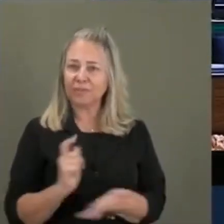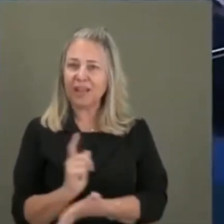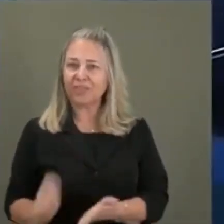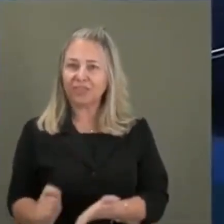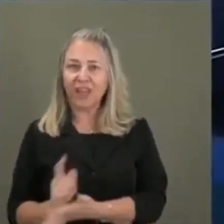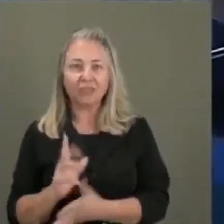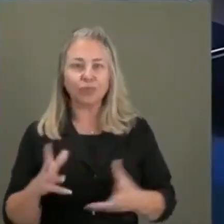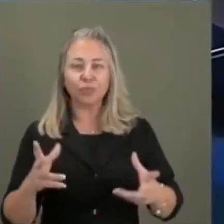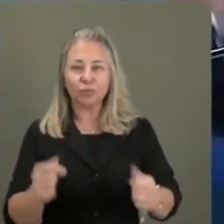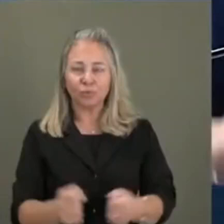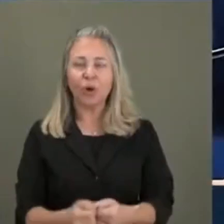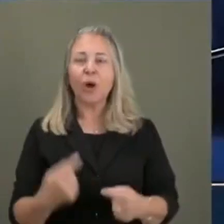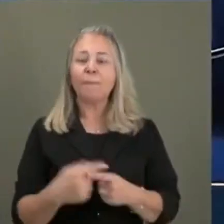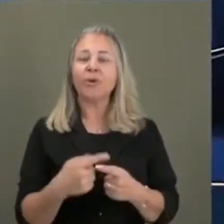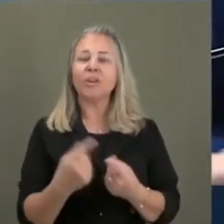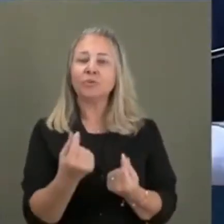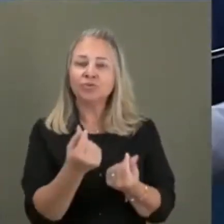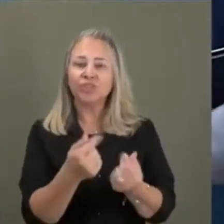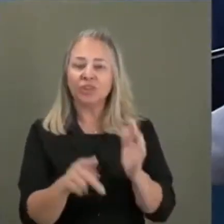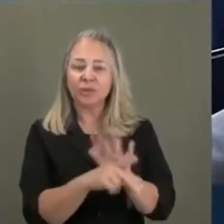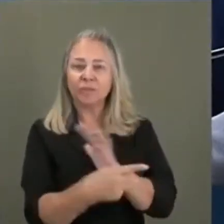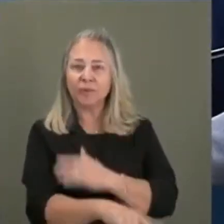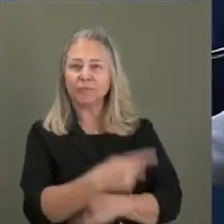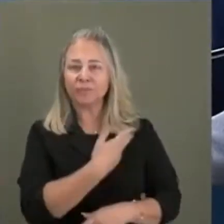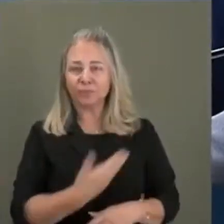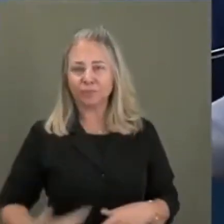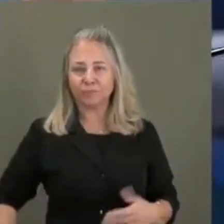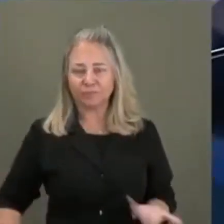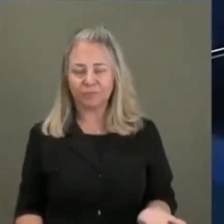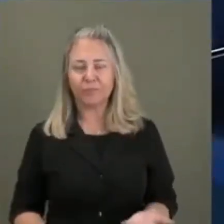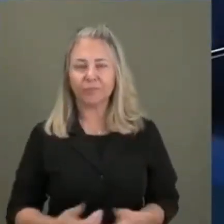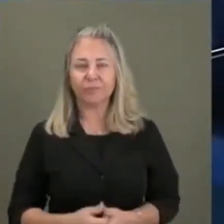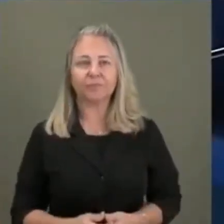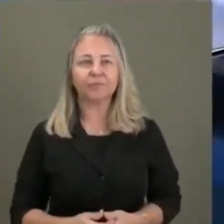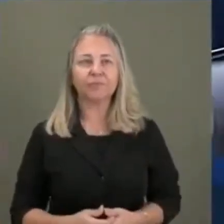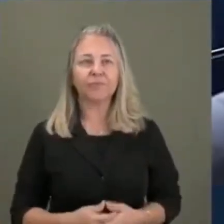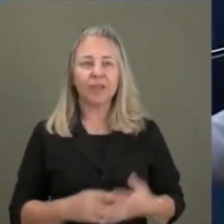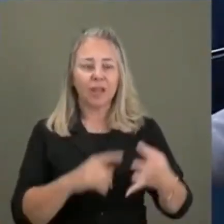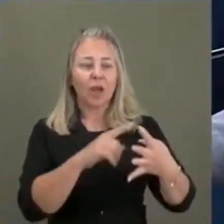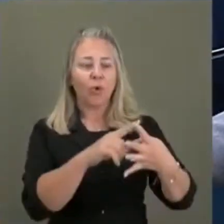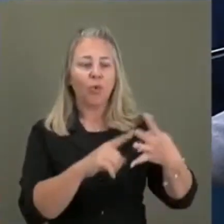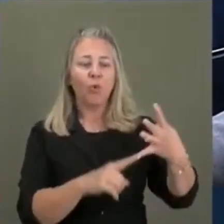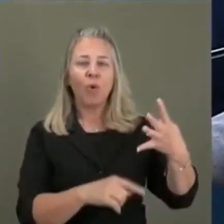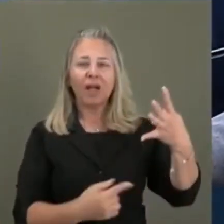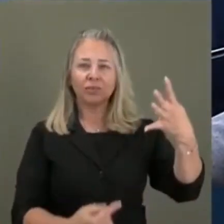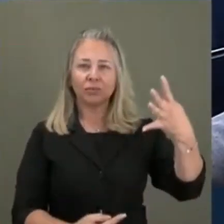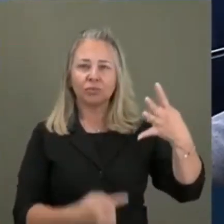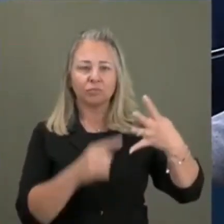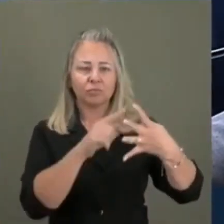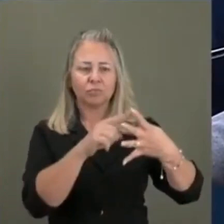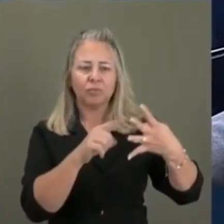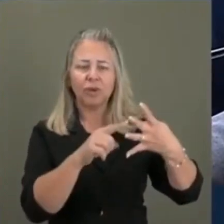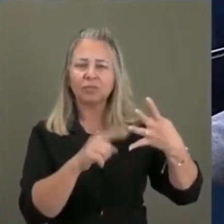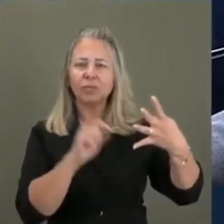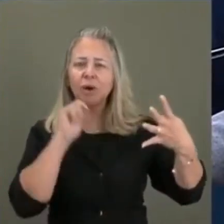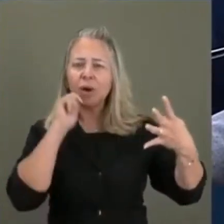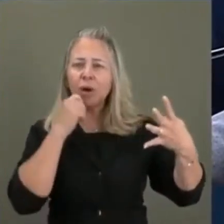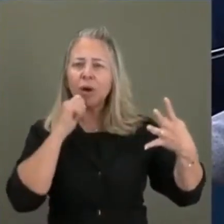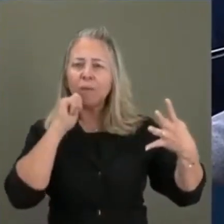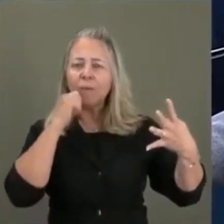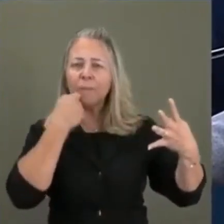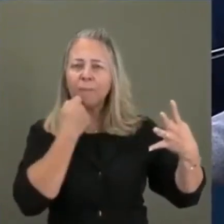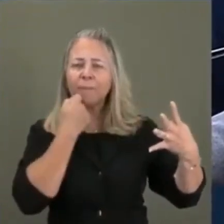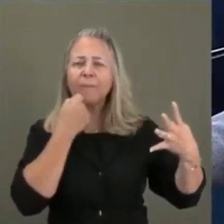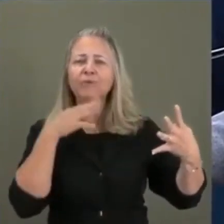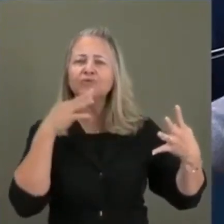dinheiro público, porque o dinheiro é público. Aí, na entrada, Damares, quatro pão de queijo por R$ Eu falei, nossa senhora, que pão de queijo que é esse? Lá em Minas eu